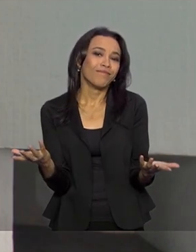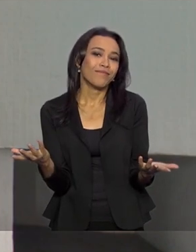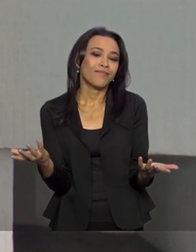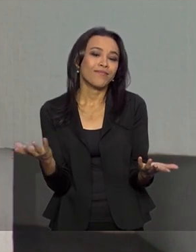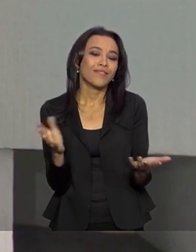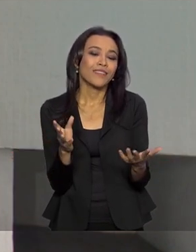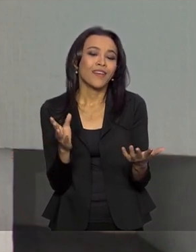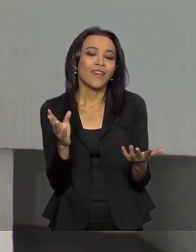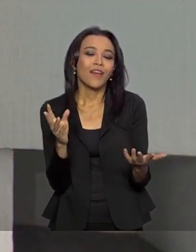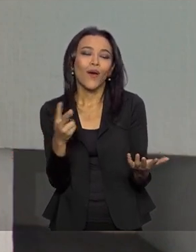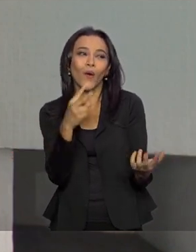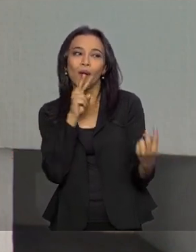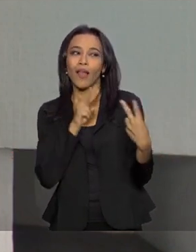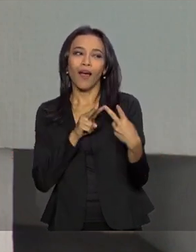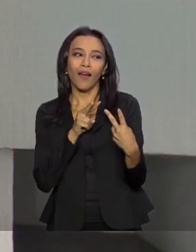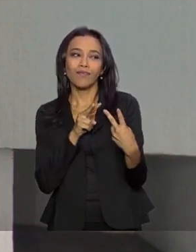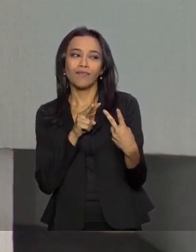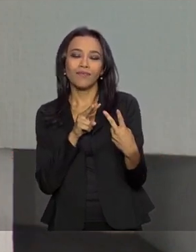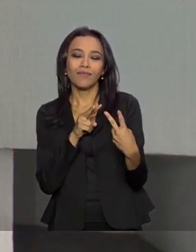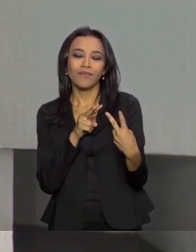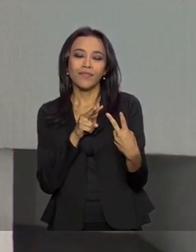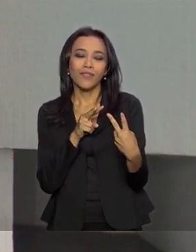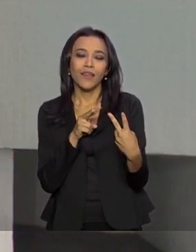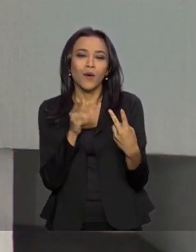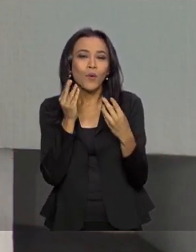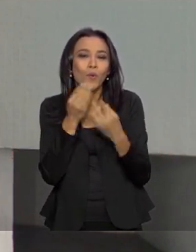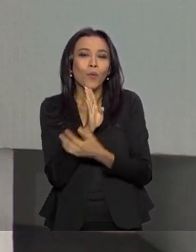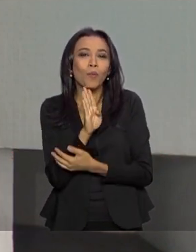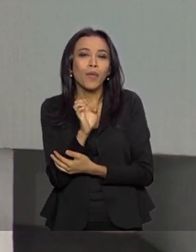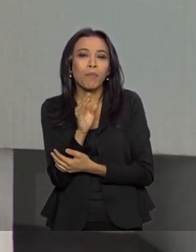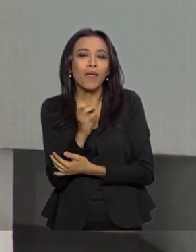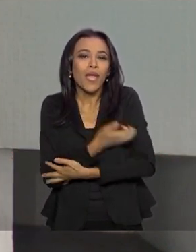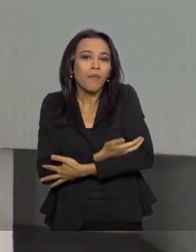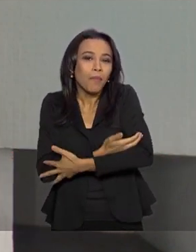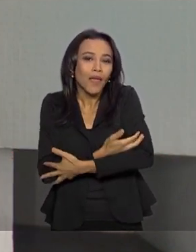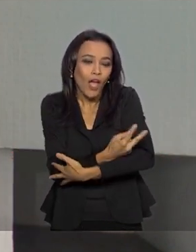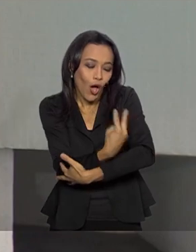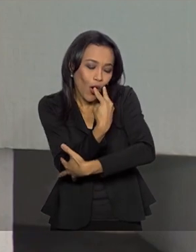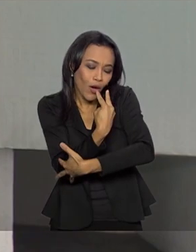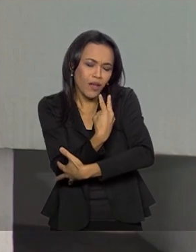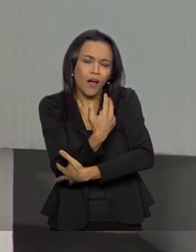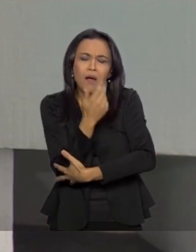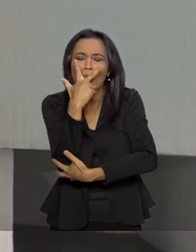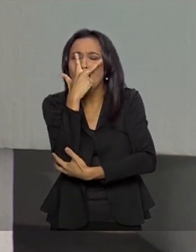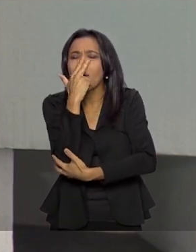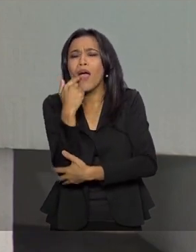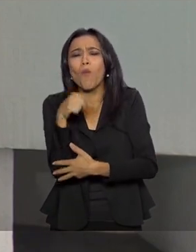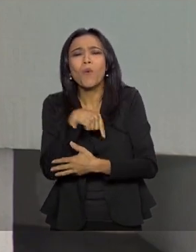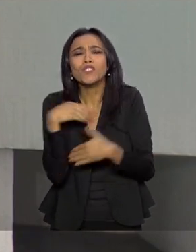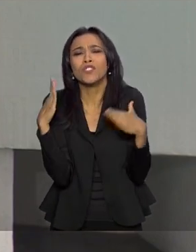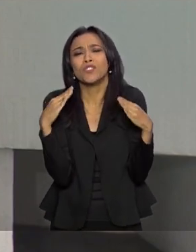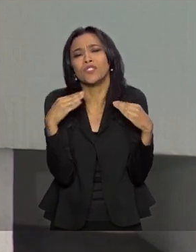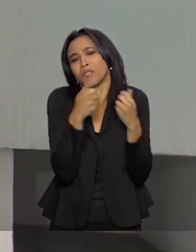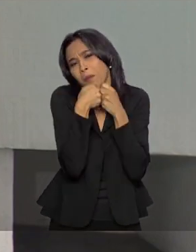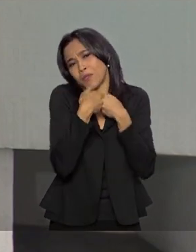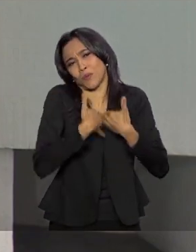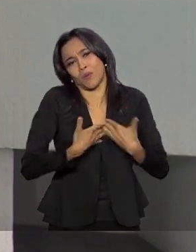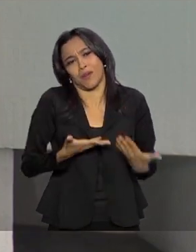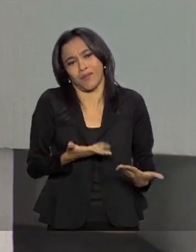bebê olhar para mim, que eu acho que é um anjinho que está me abençoando, e